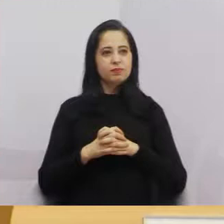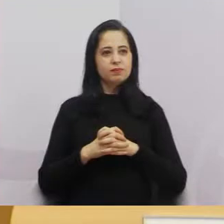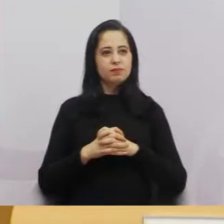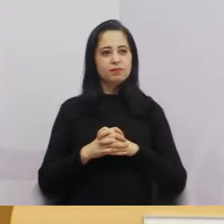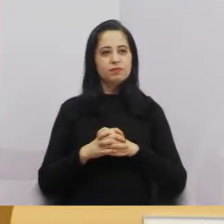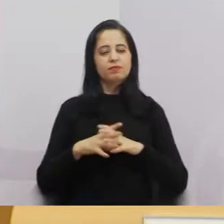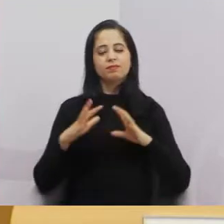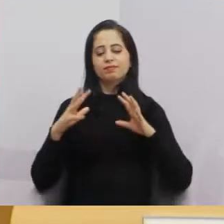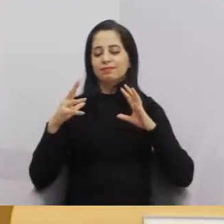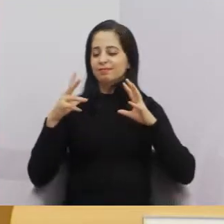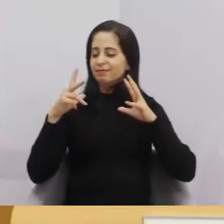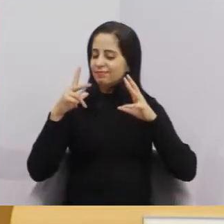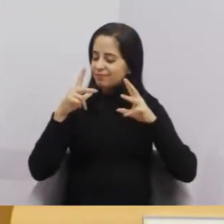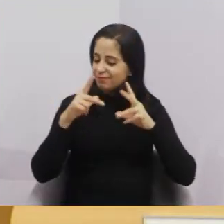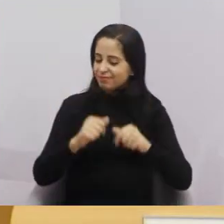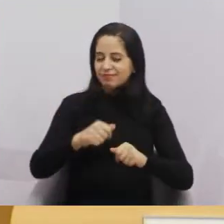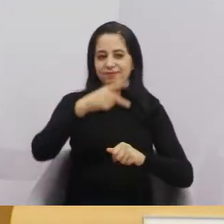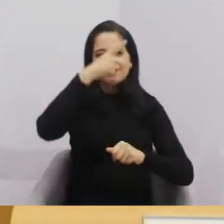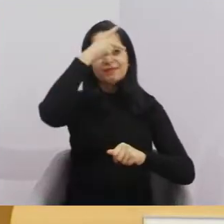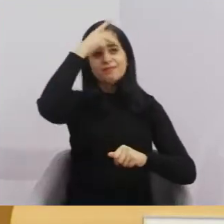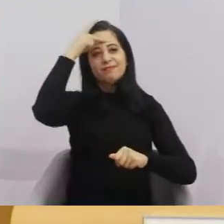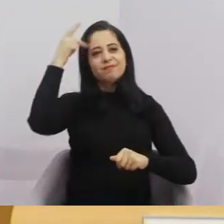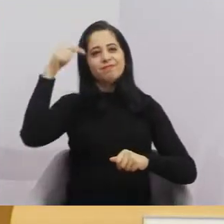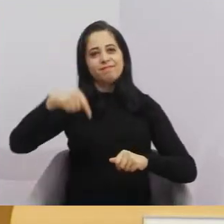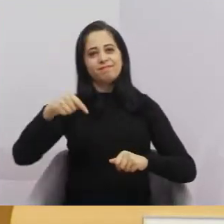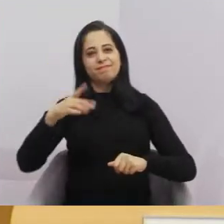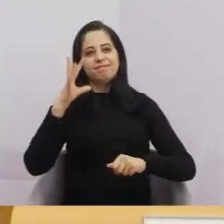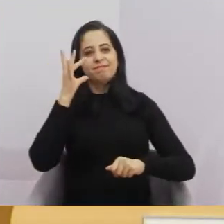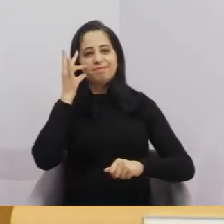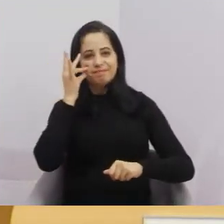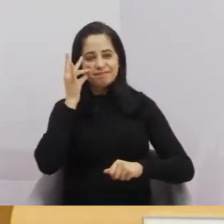heroicamente aqui na sessão, né?